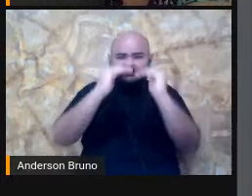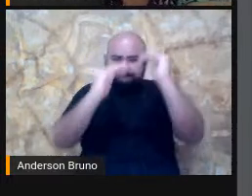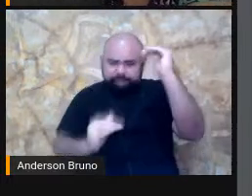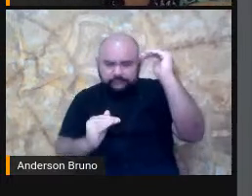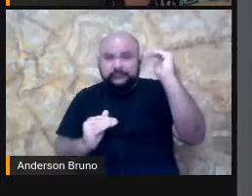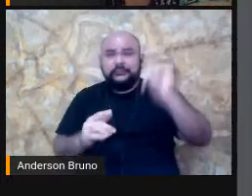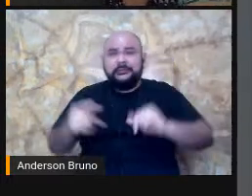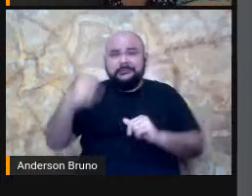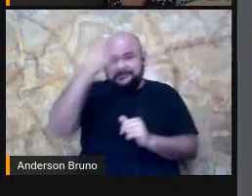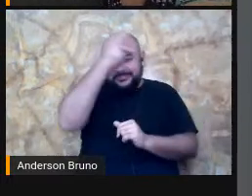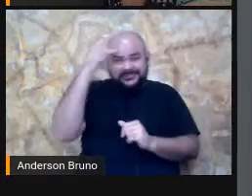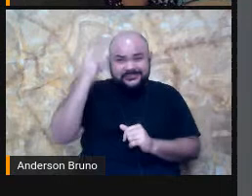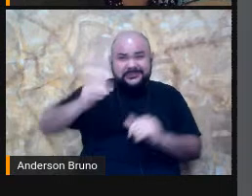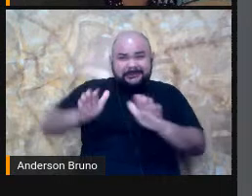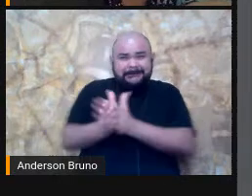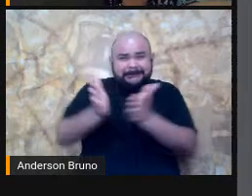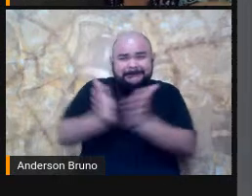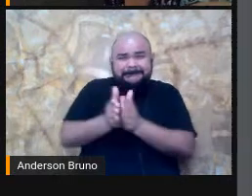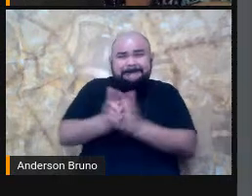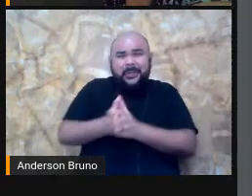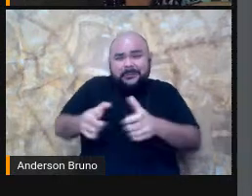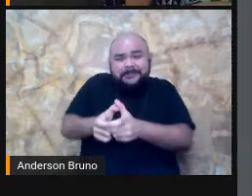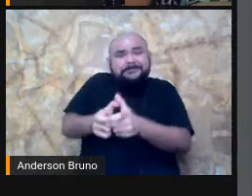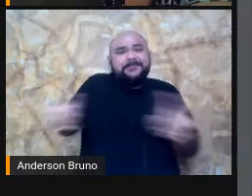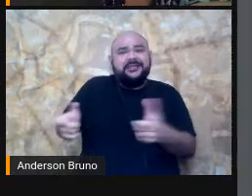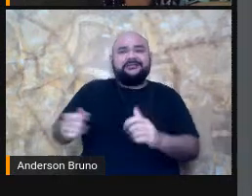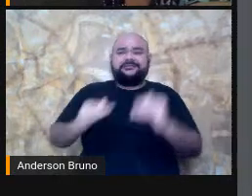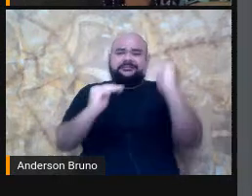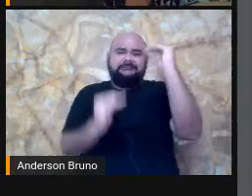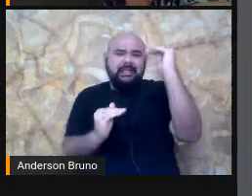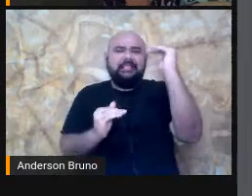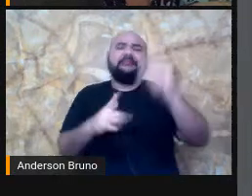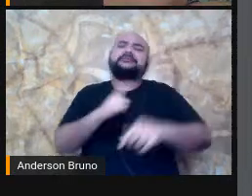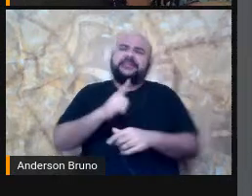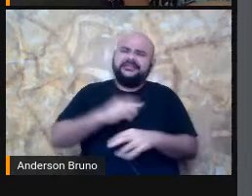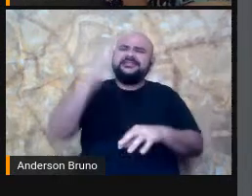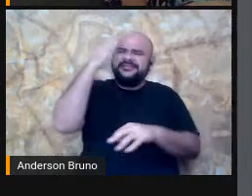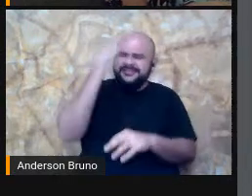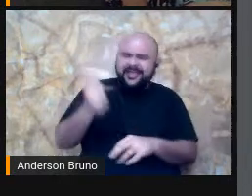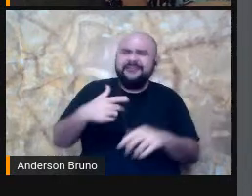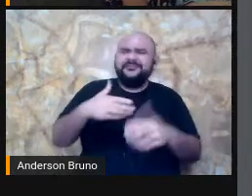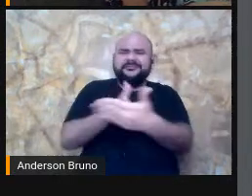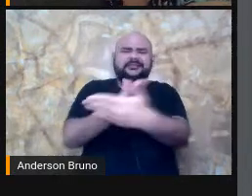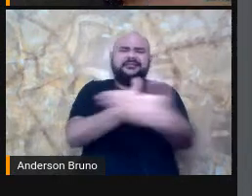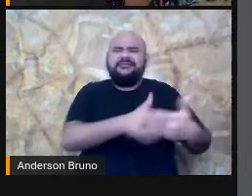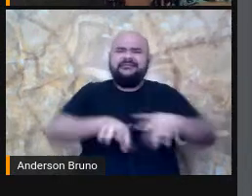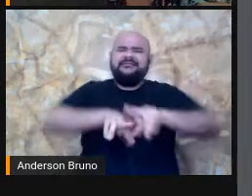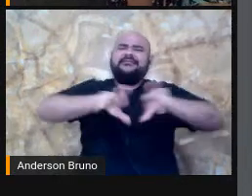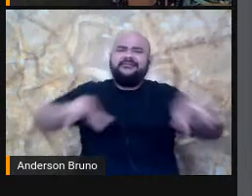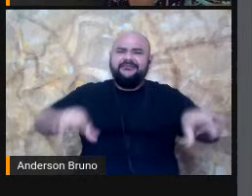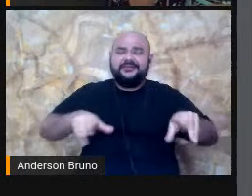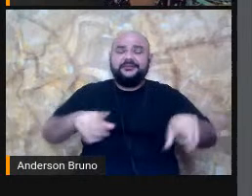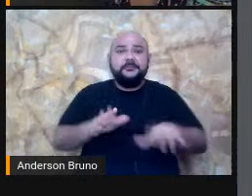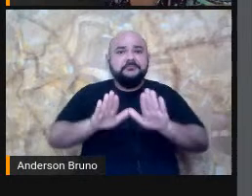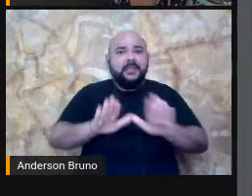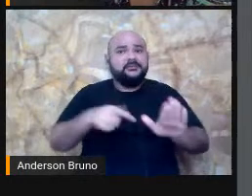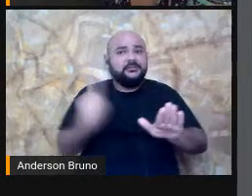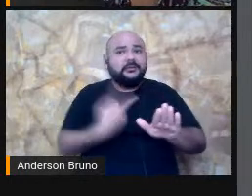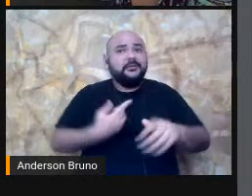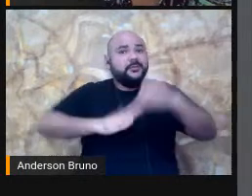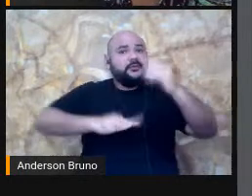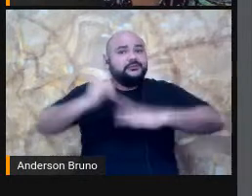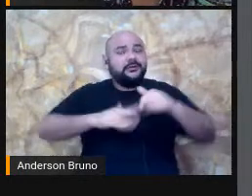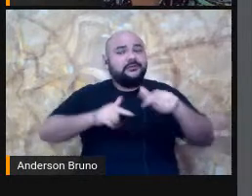área Precisamos Ou que somos Da área Ou que trabalhamos Na escola E por isso Podemos ter